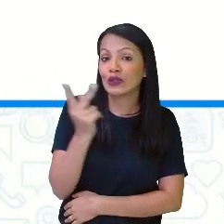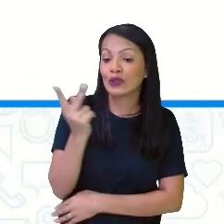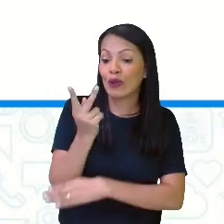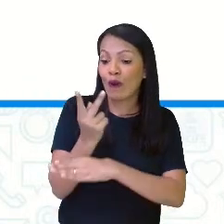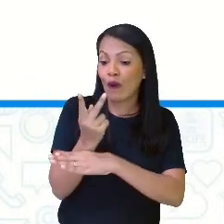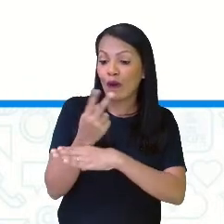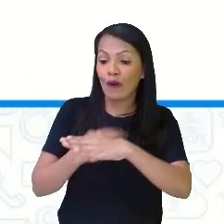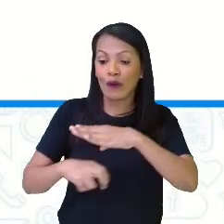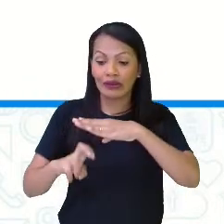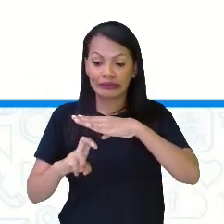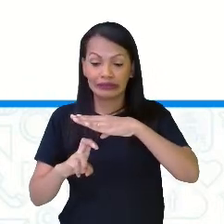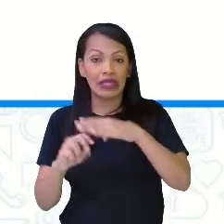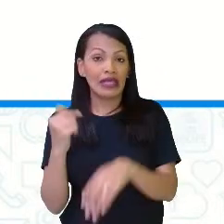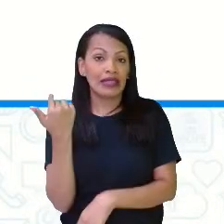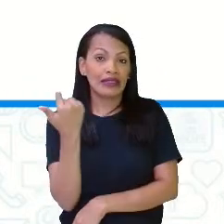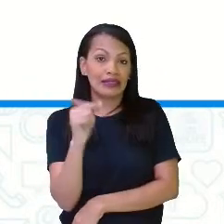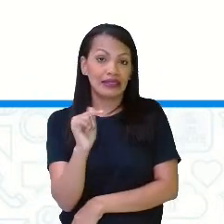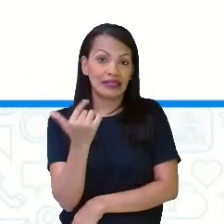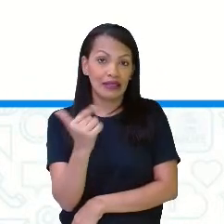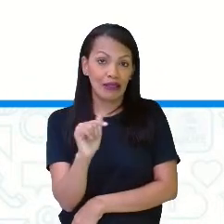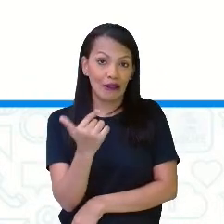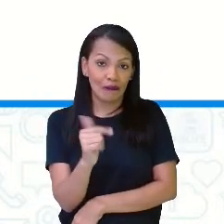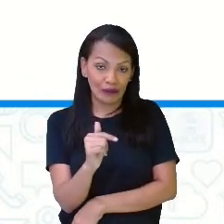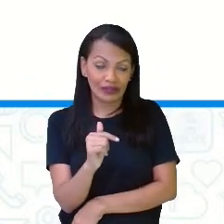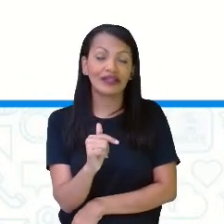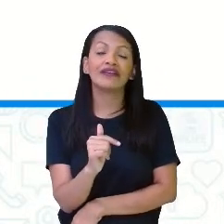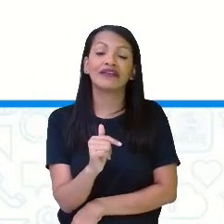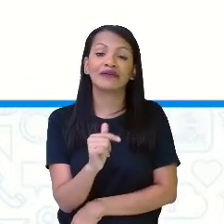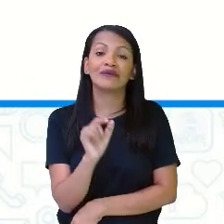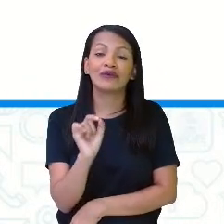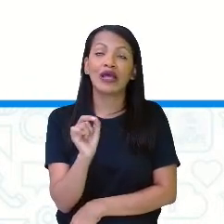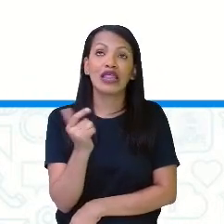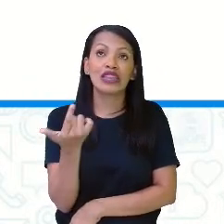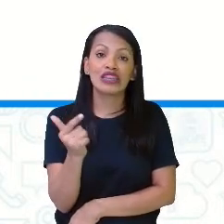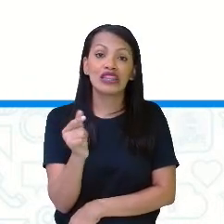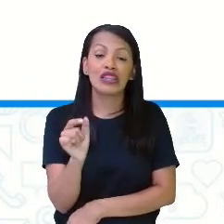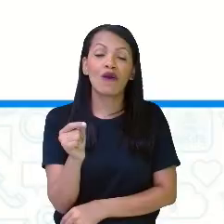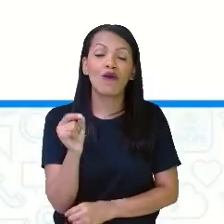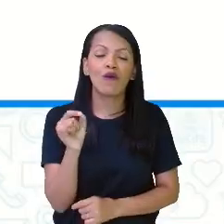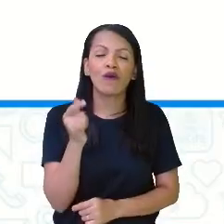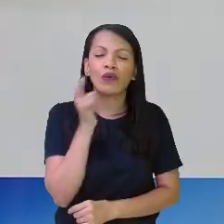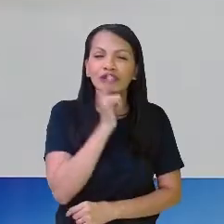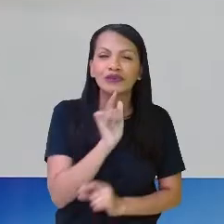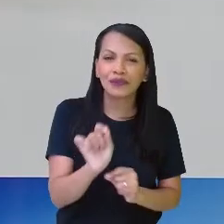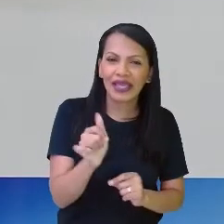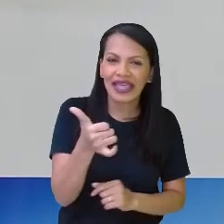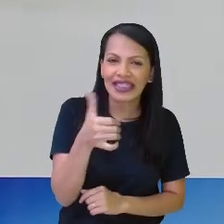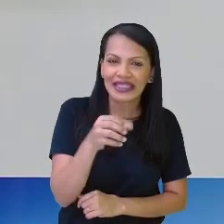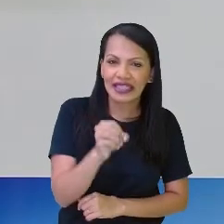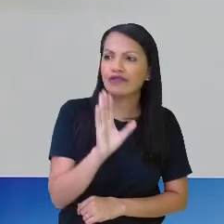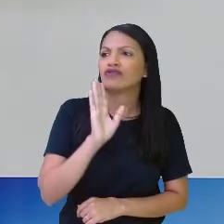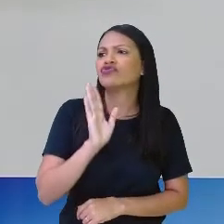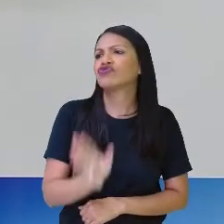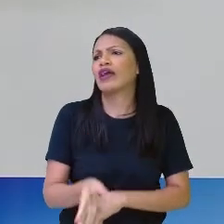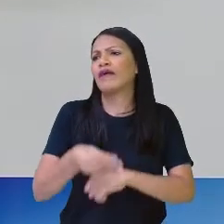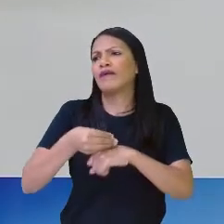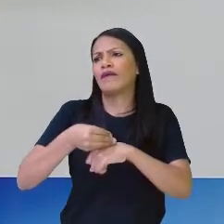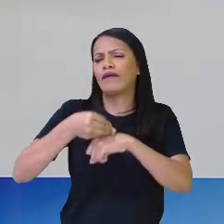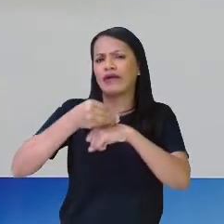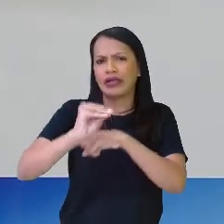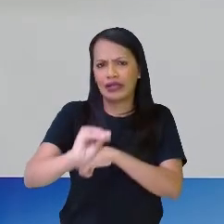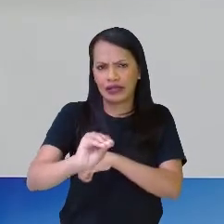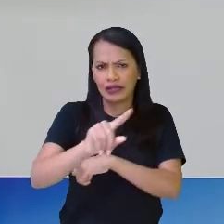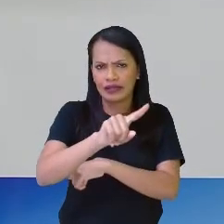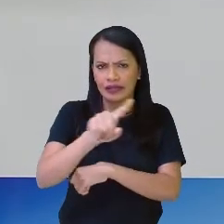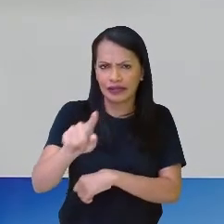estudantes não tivessem retirado 10? E aí, pessoal? A dica já está aí. Foi o